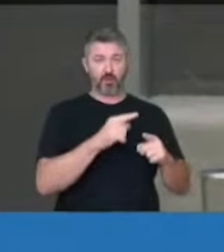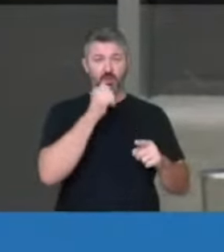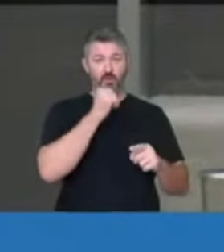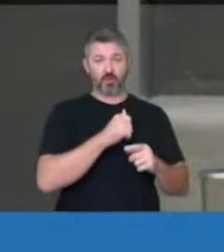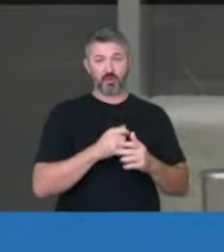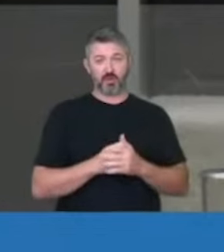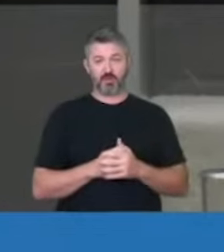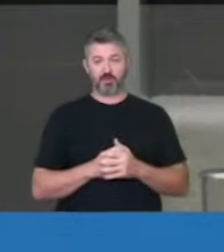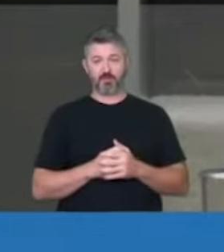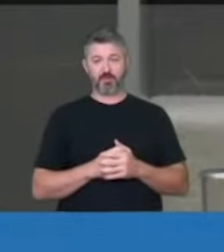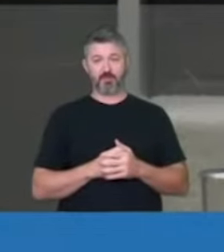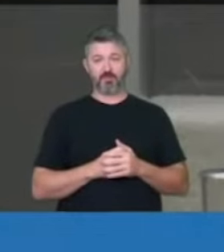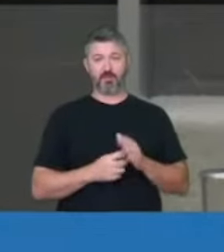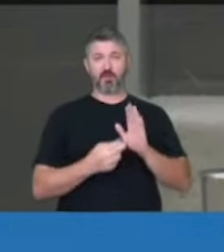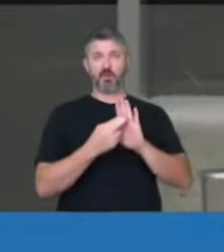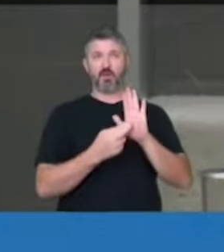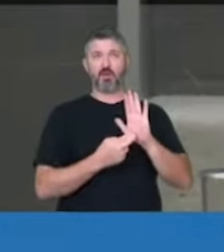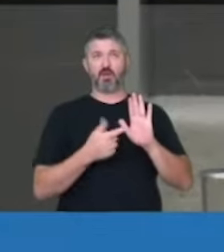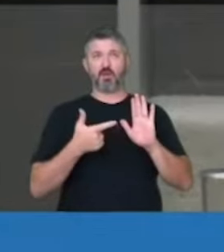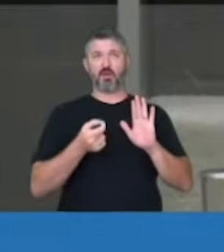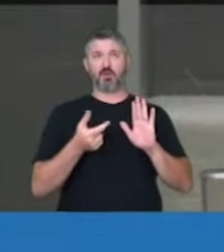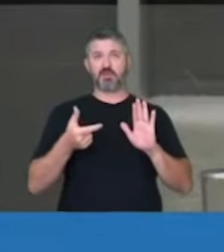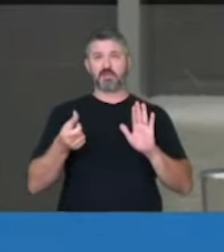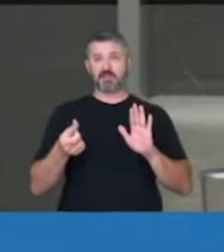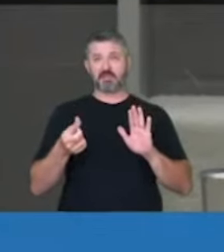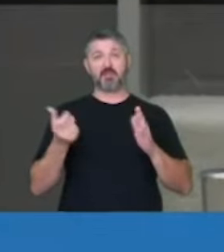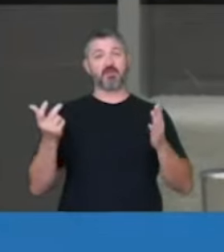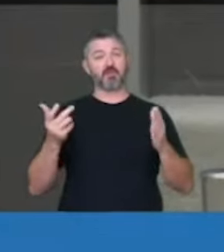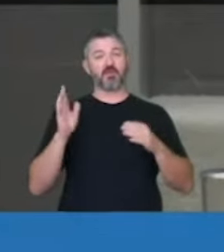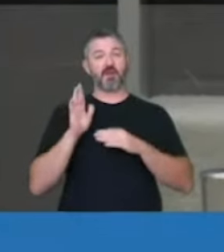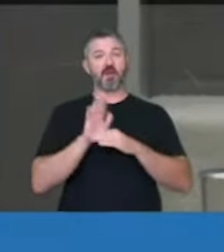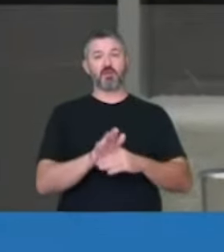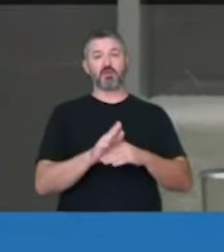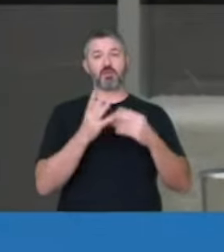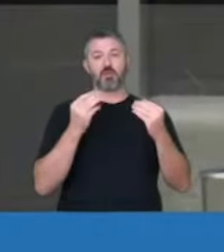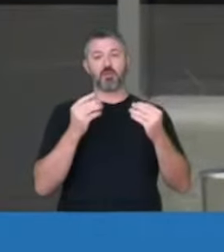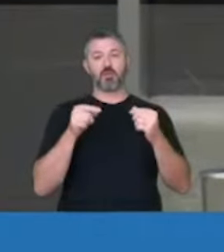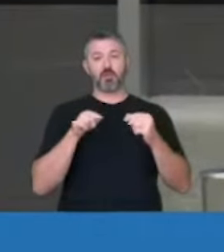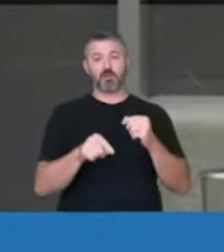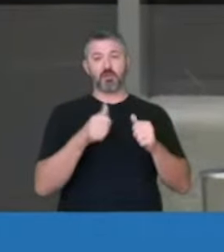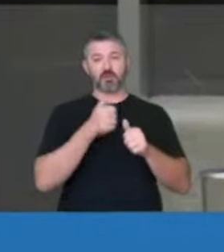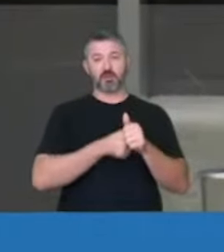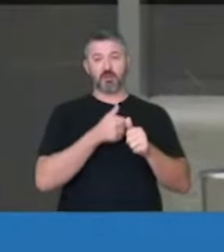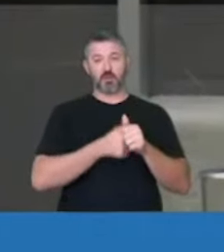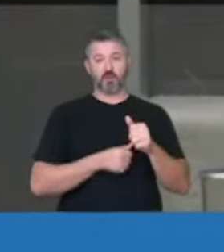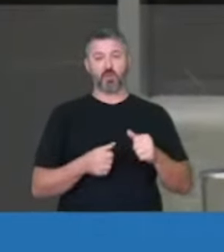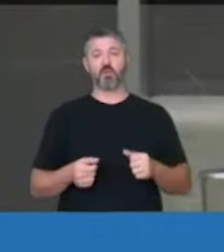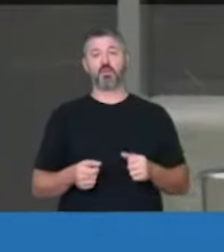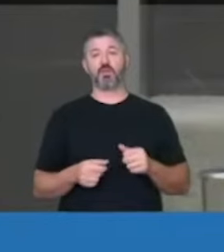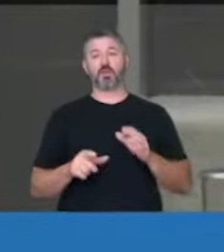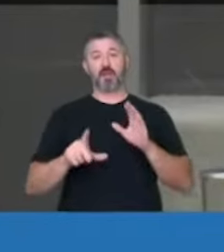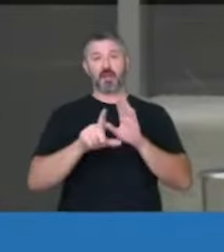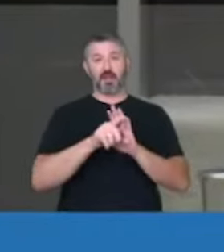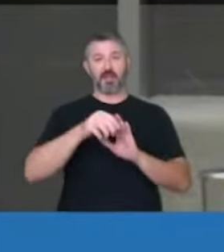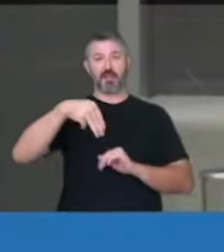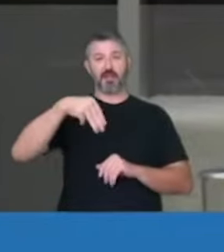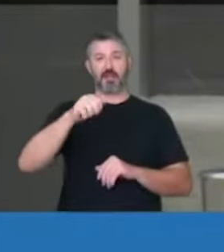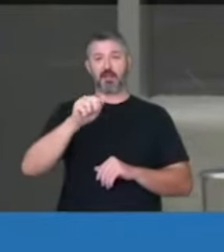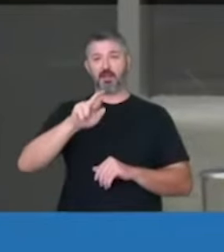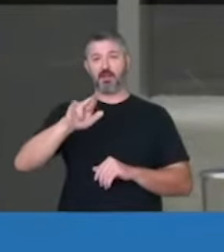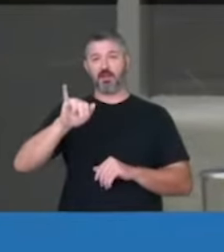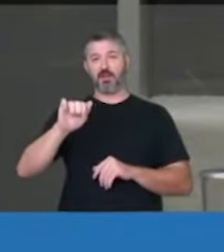regulamentado em 2016. Então, vai ajudar muito nesse combate a lei Maria da Penha e sua